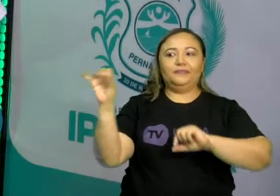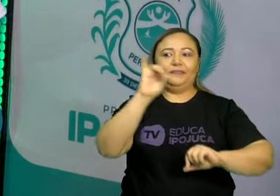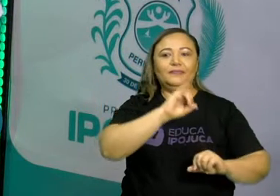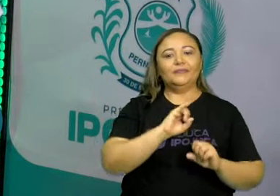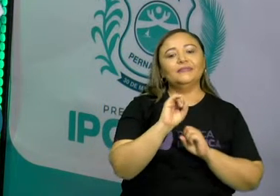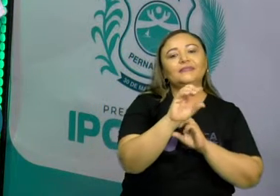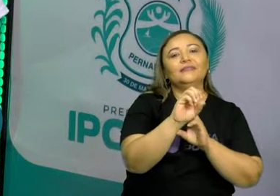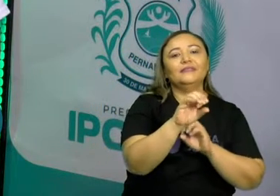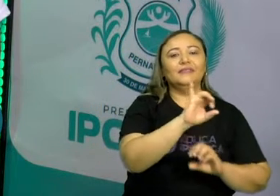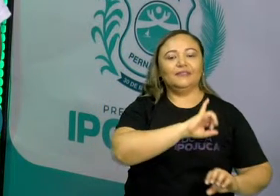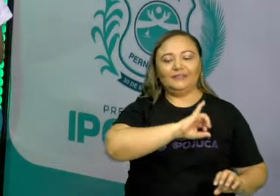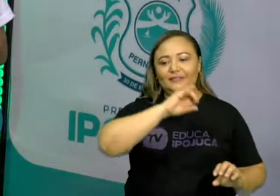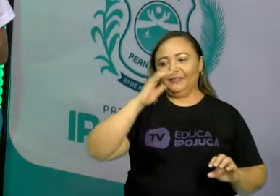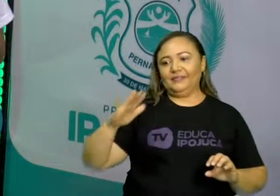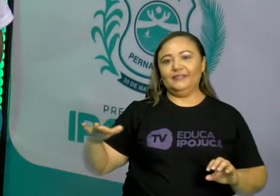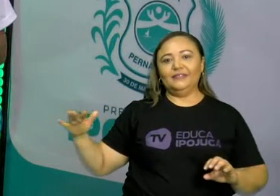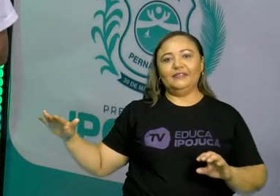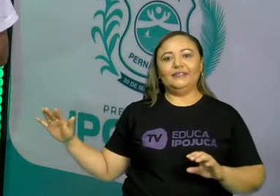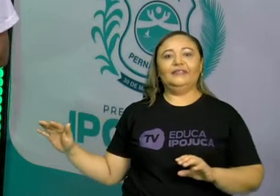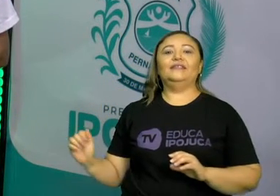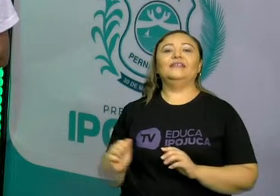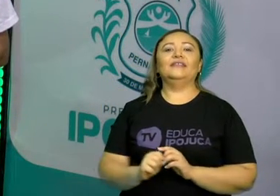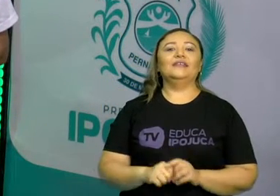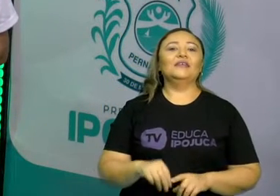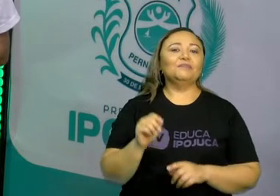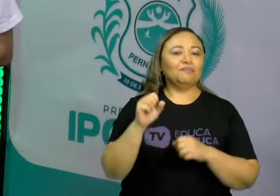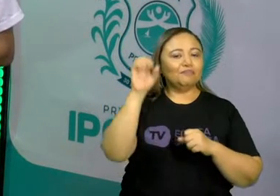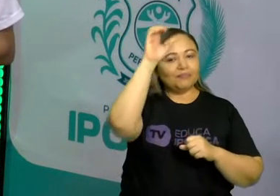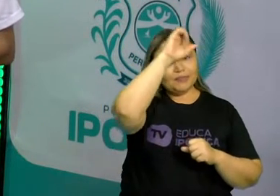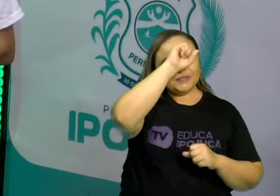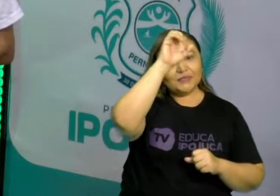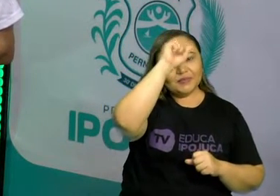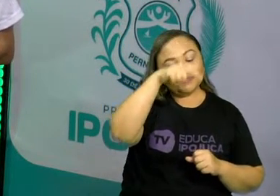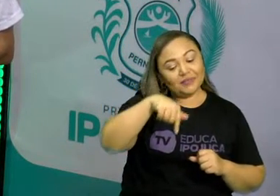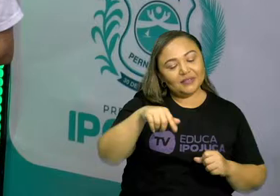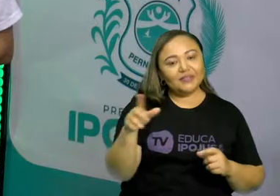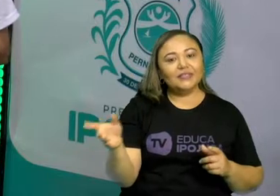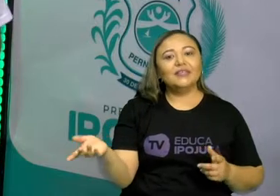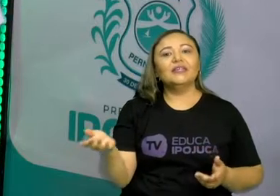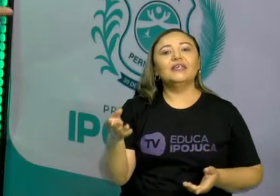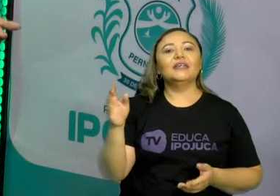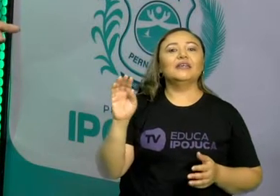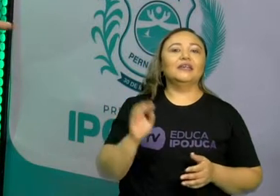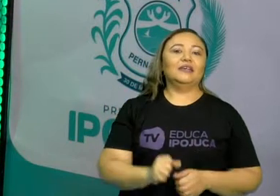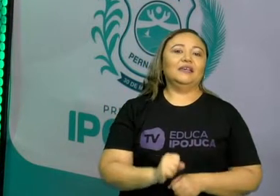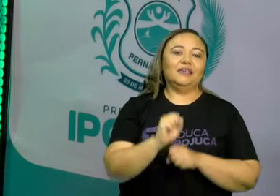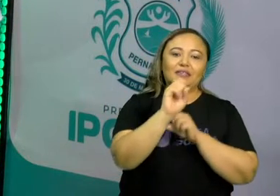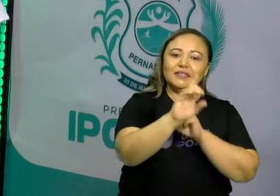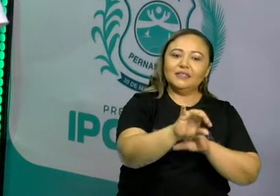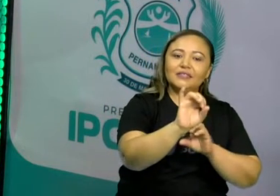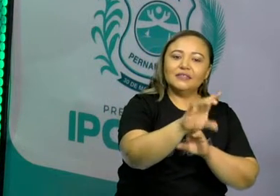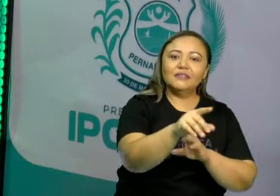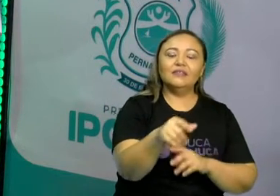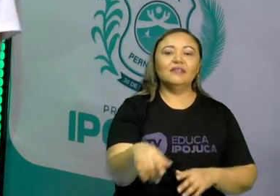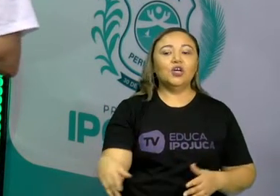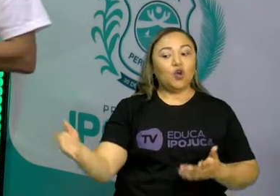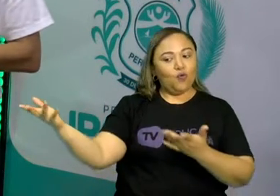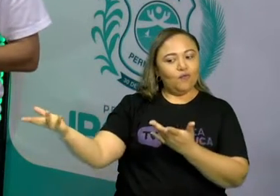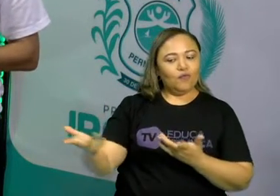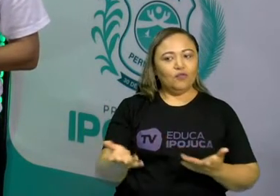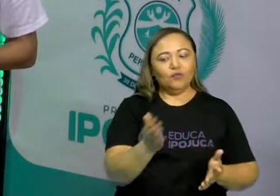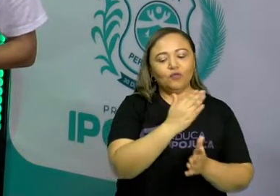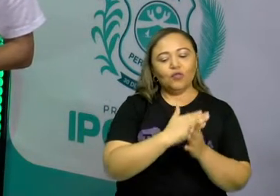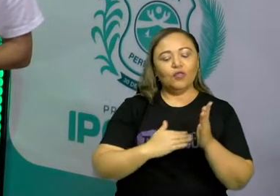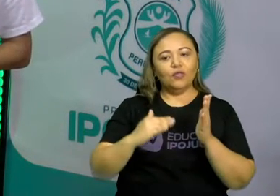Pojuca, a TV que vai até você, levando conhecimento, levando aprendizagem. Eu convido todos para nossa aula